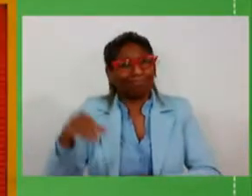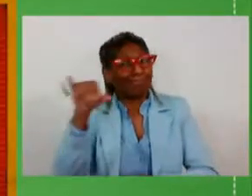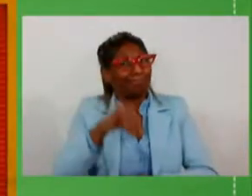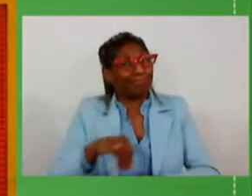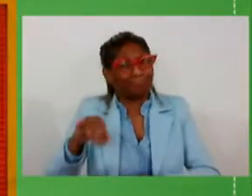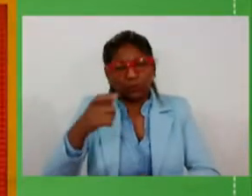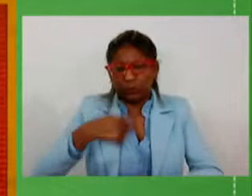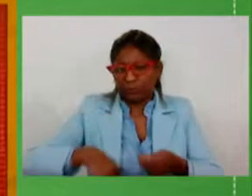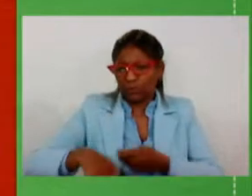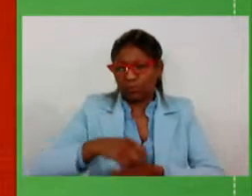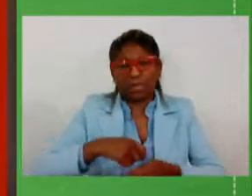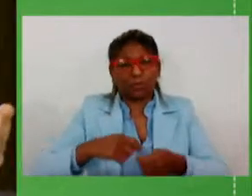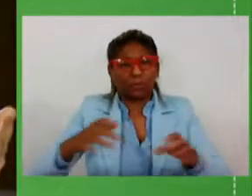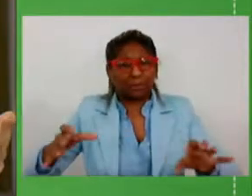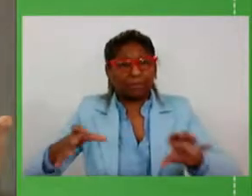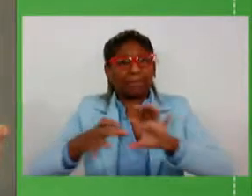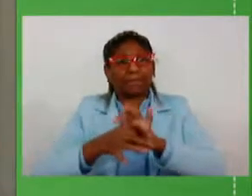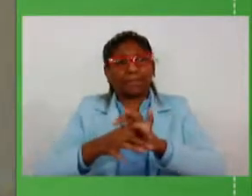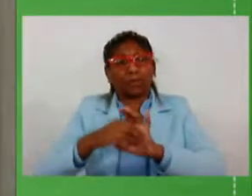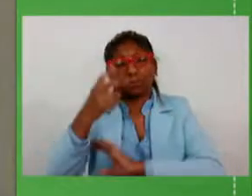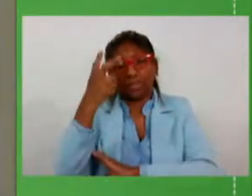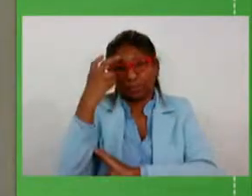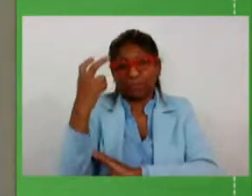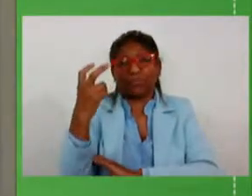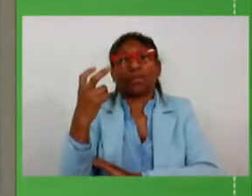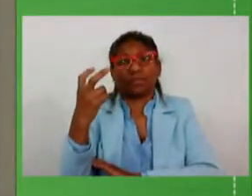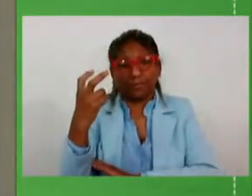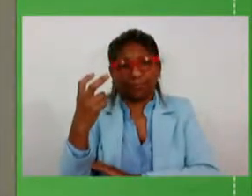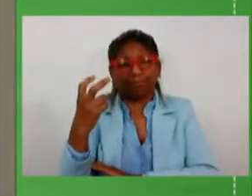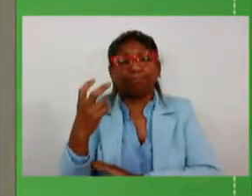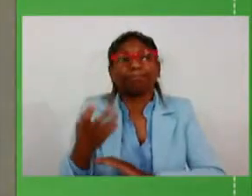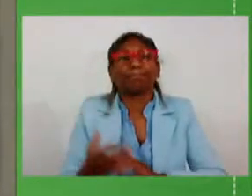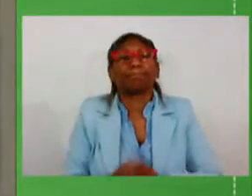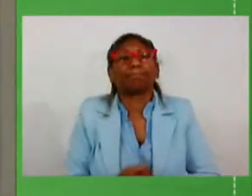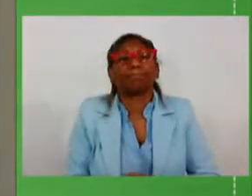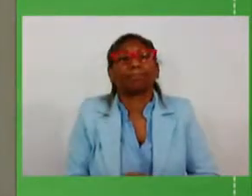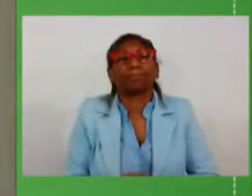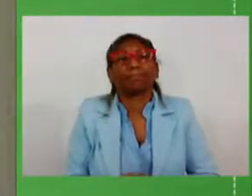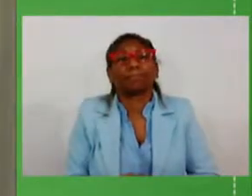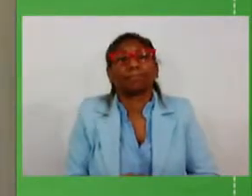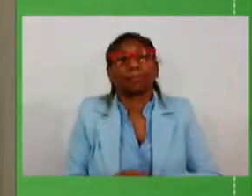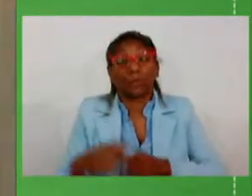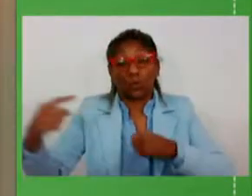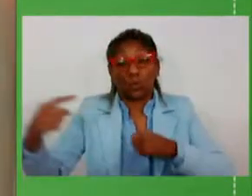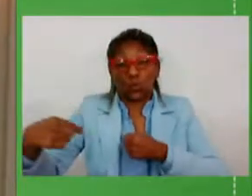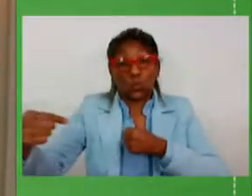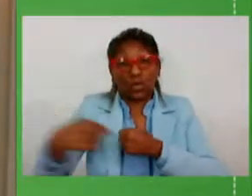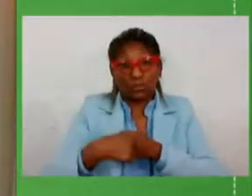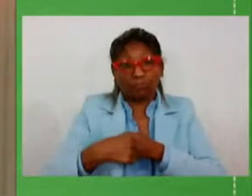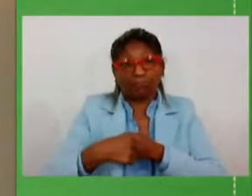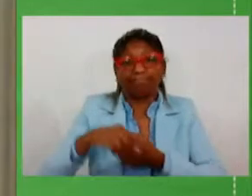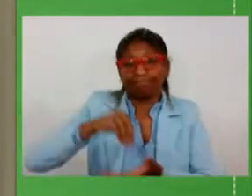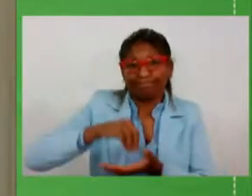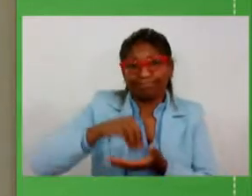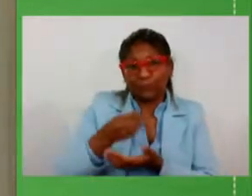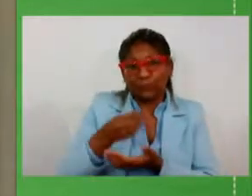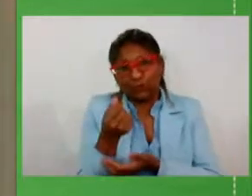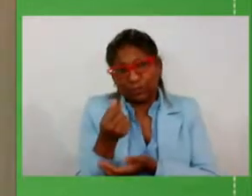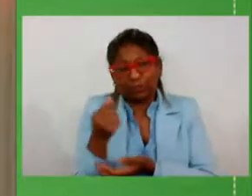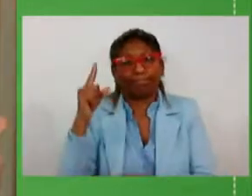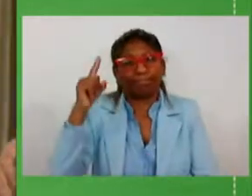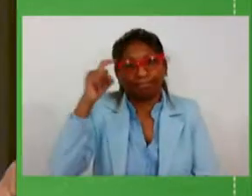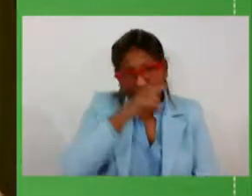da integração da inteligência infelizmente o eixo do investimento sempre foi de maior dificuldade